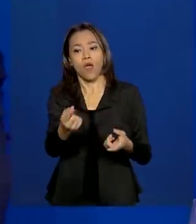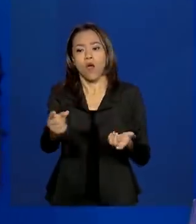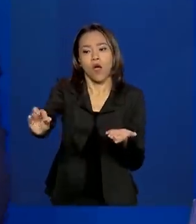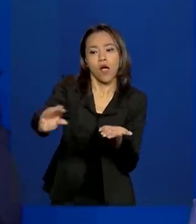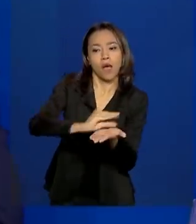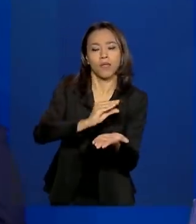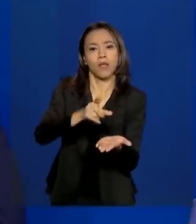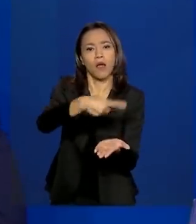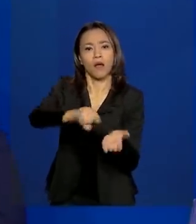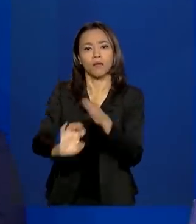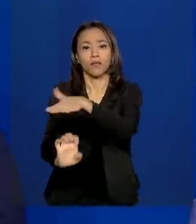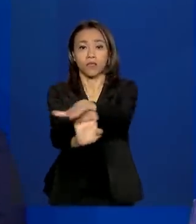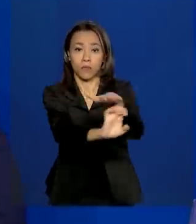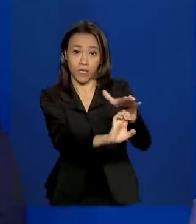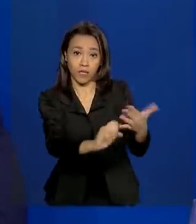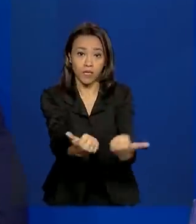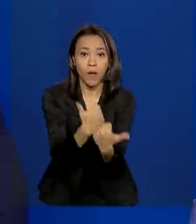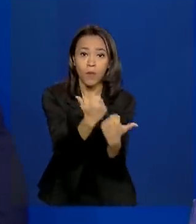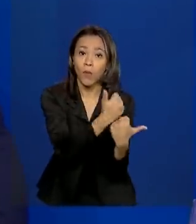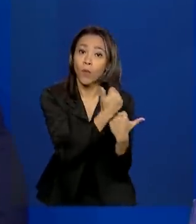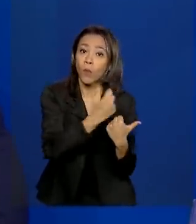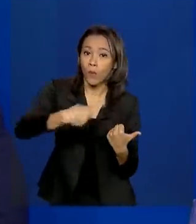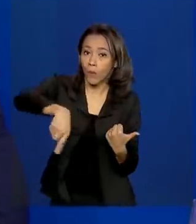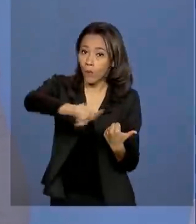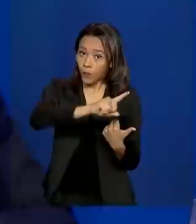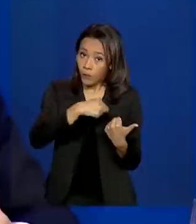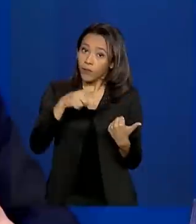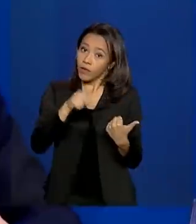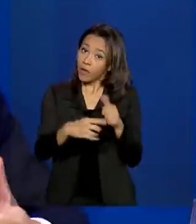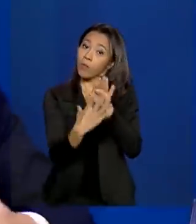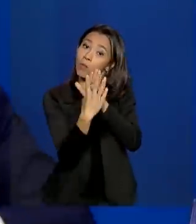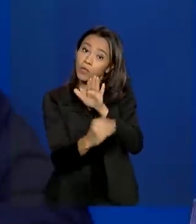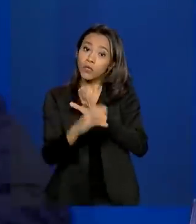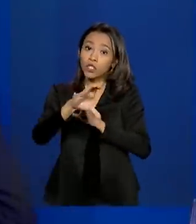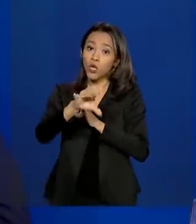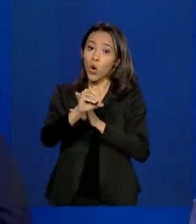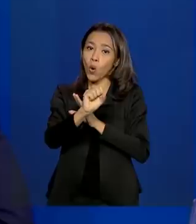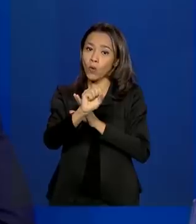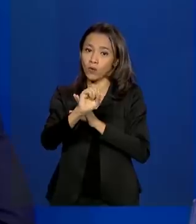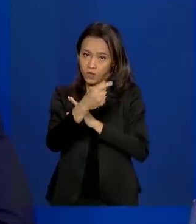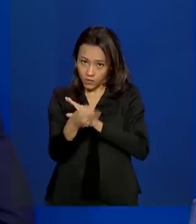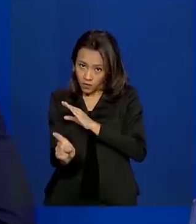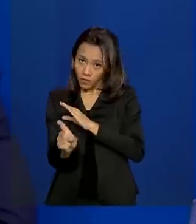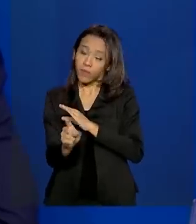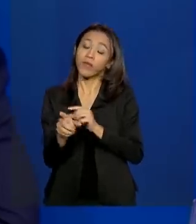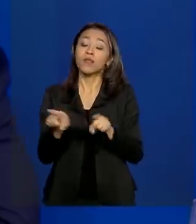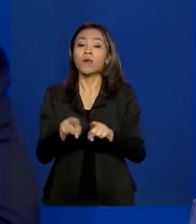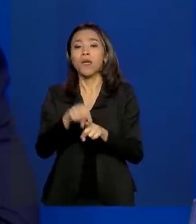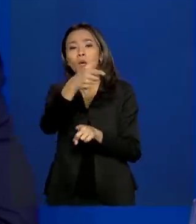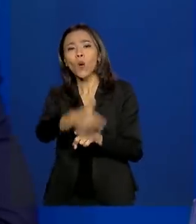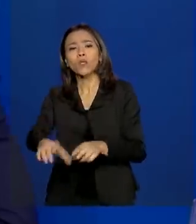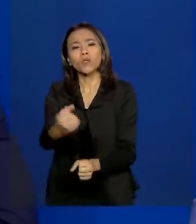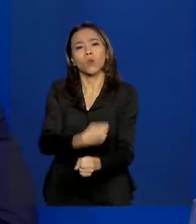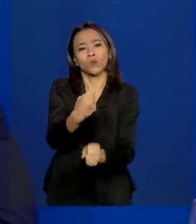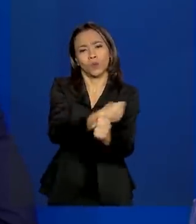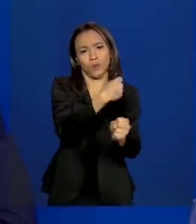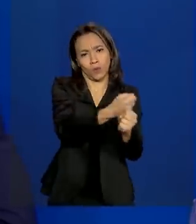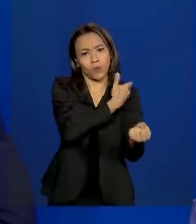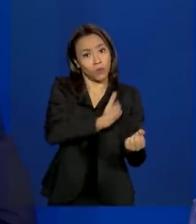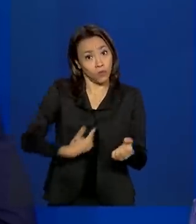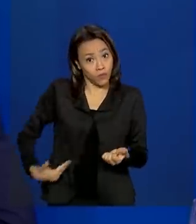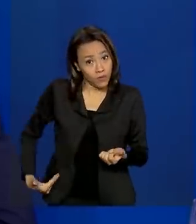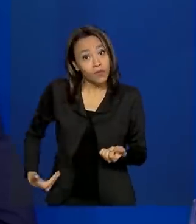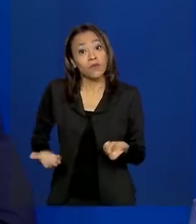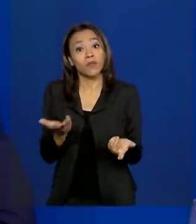Então, serão aí investimentos em concessões e aquilo que será feito por meio de obra pública. E aí a gente fala,